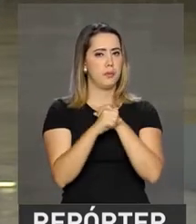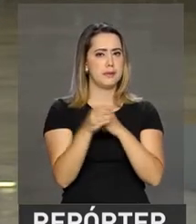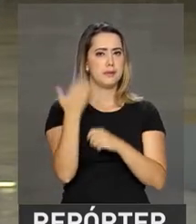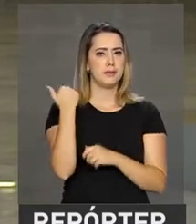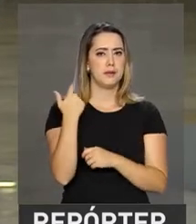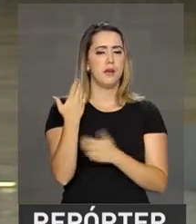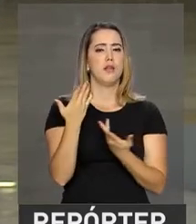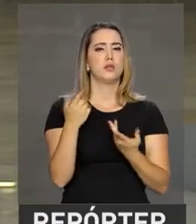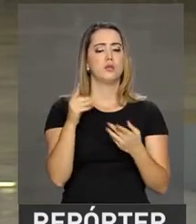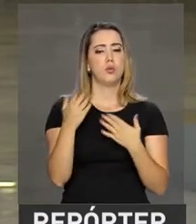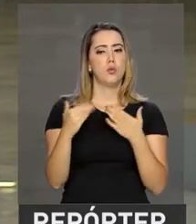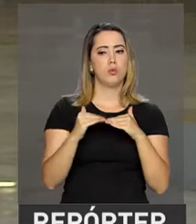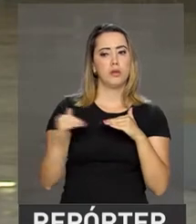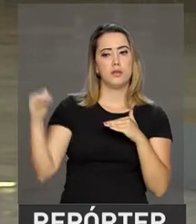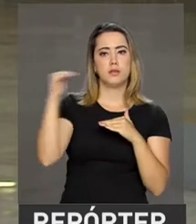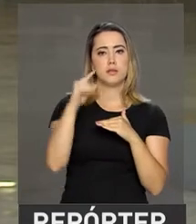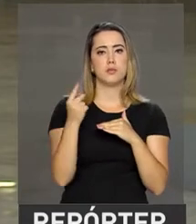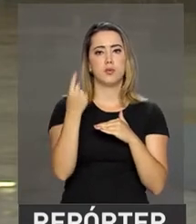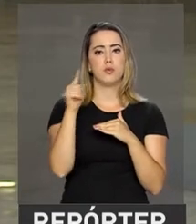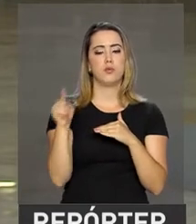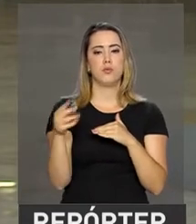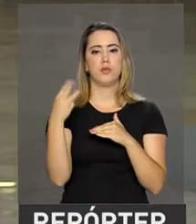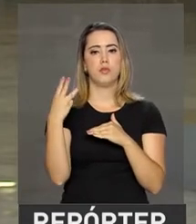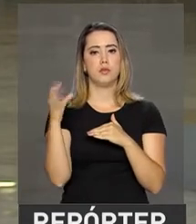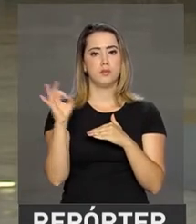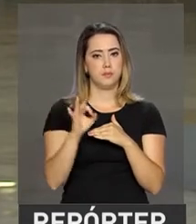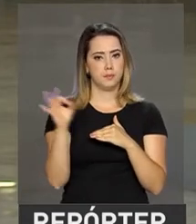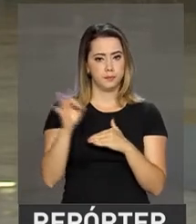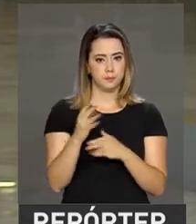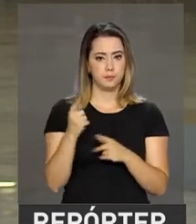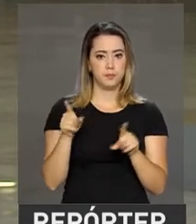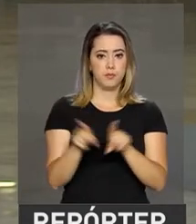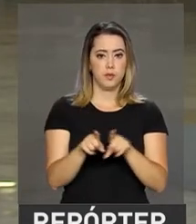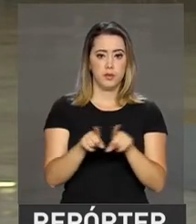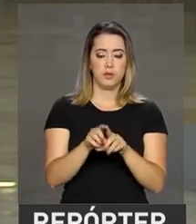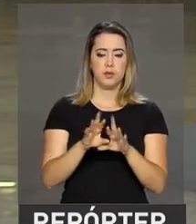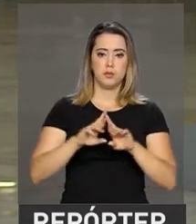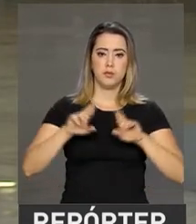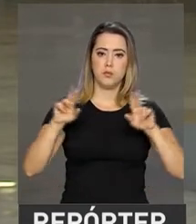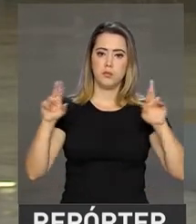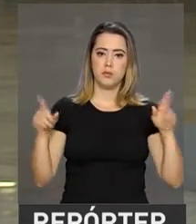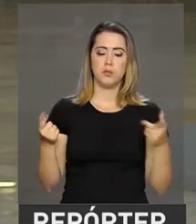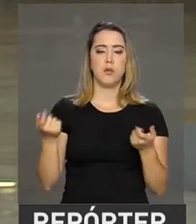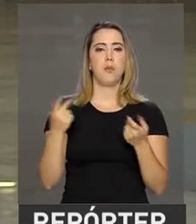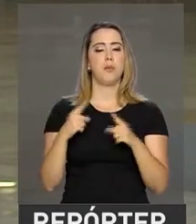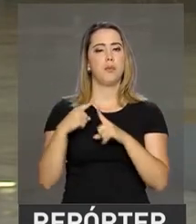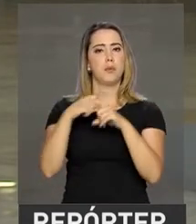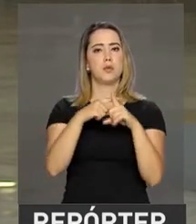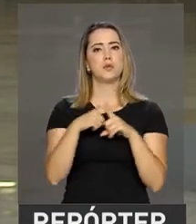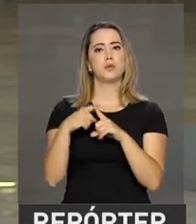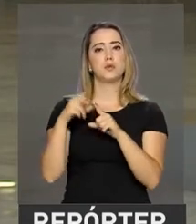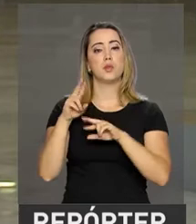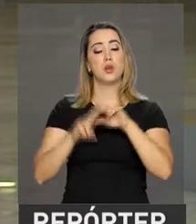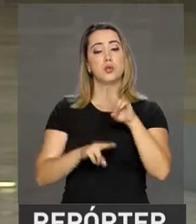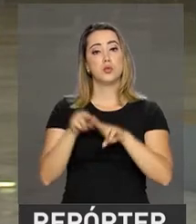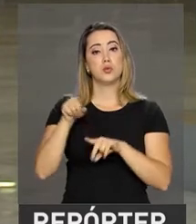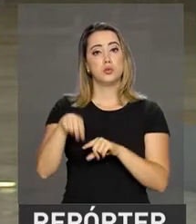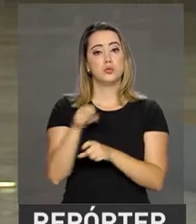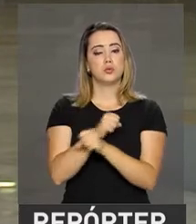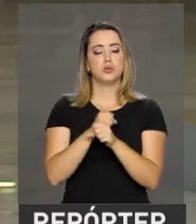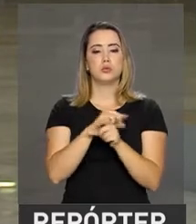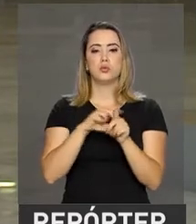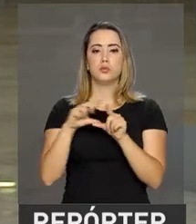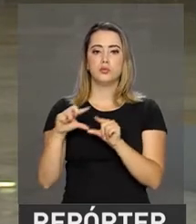de 2017 foi de 1,3%. Também houve uma variação positiva em relação a junho deste ano, um